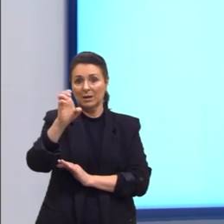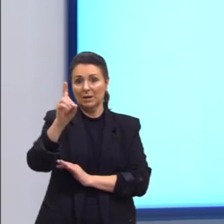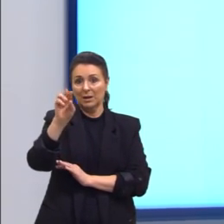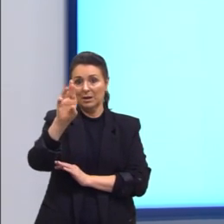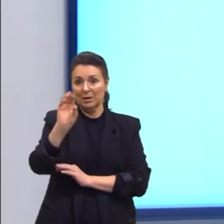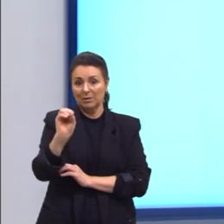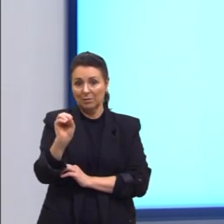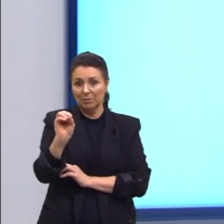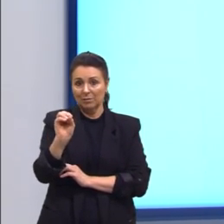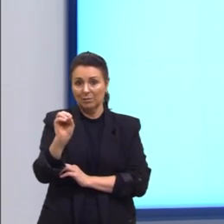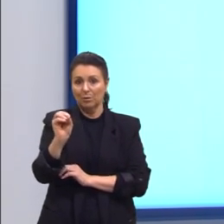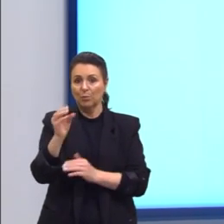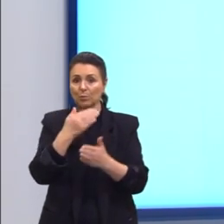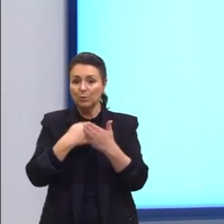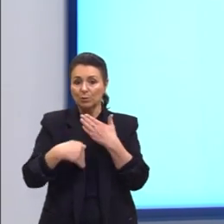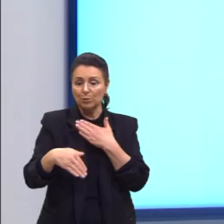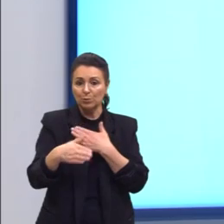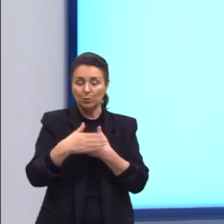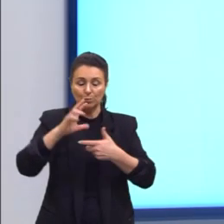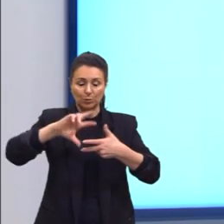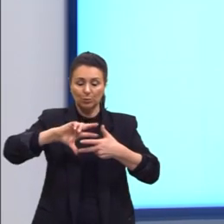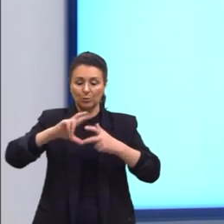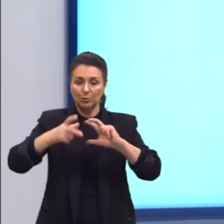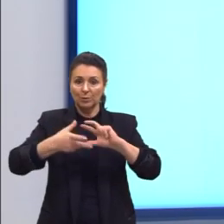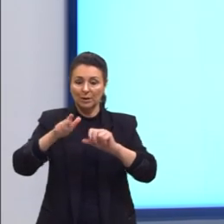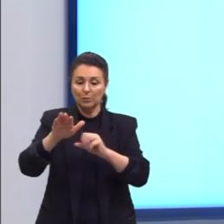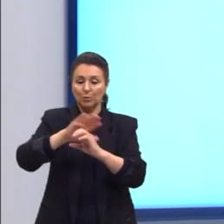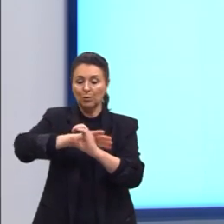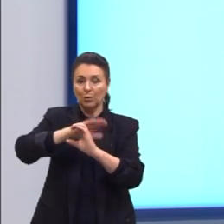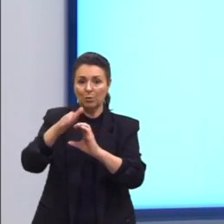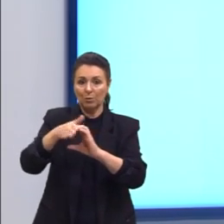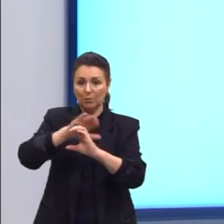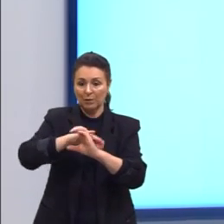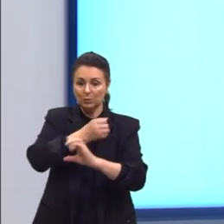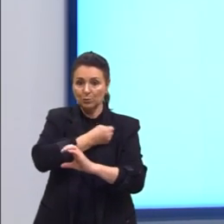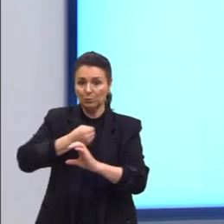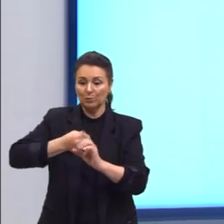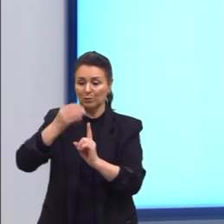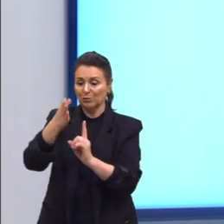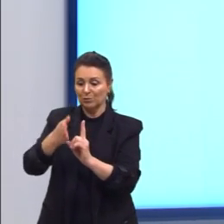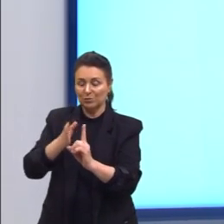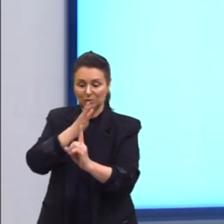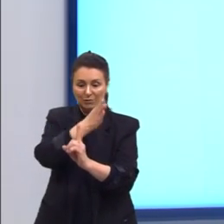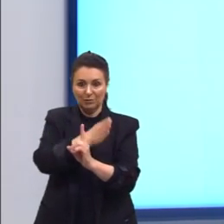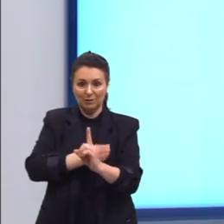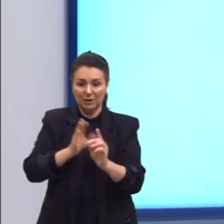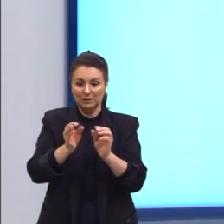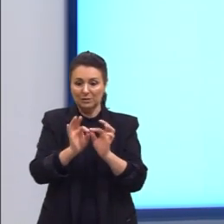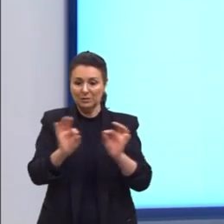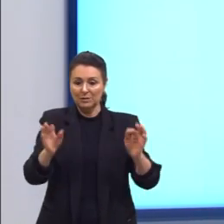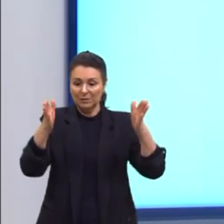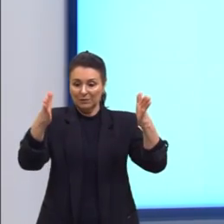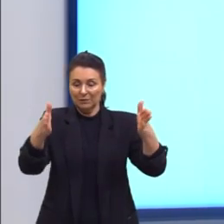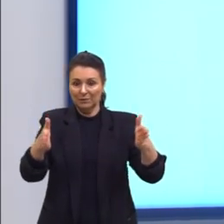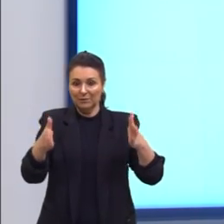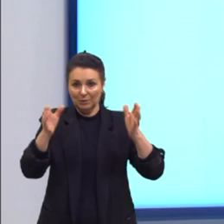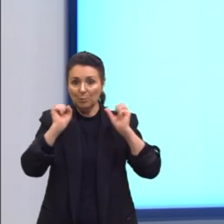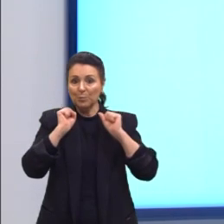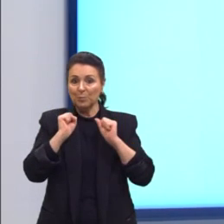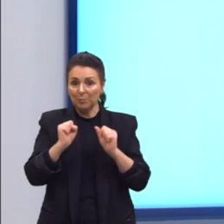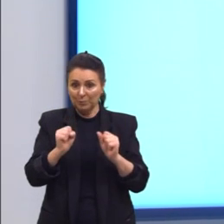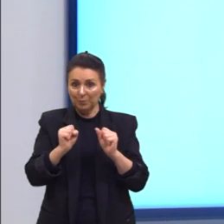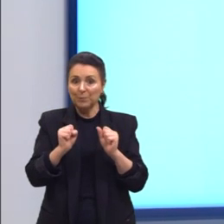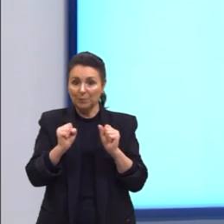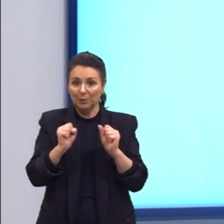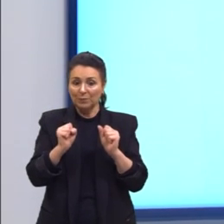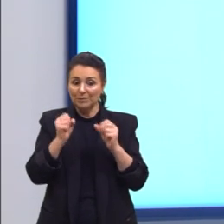como são todos poliedros convexos, o número de faces, arestas e vértices podem ser